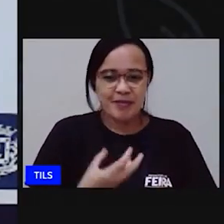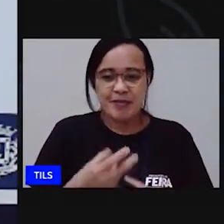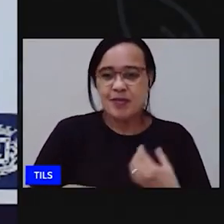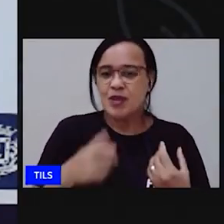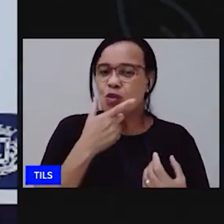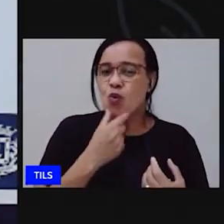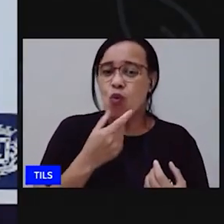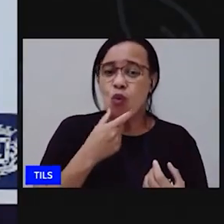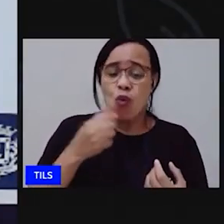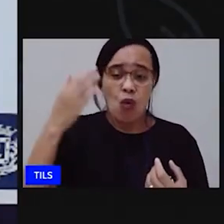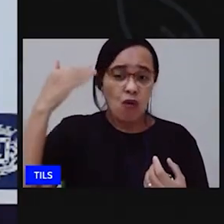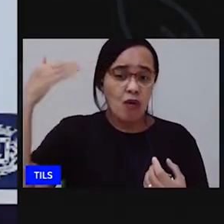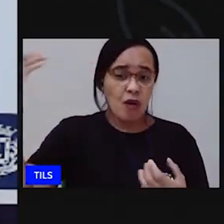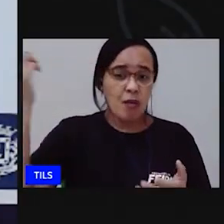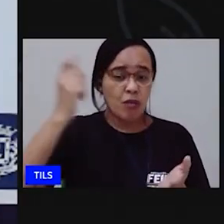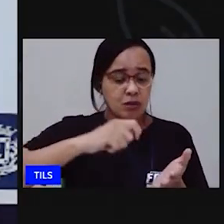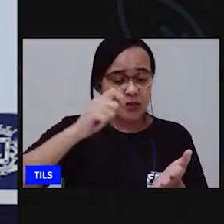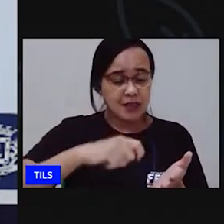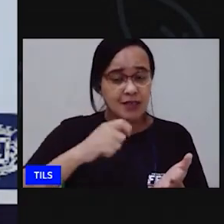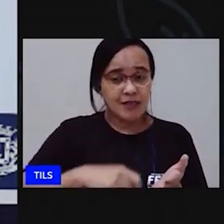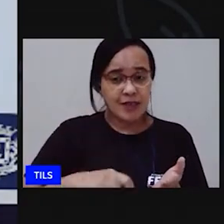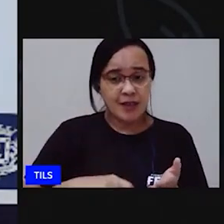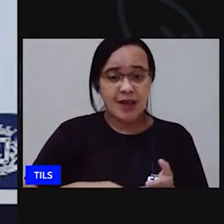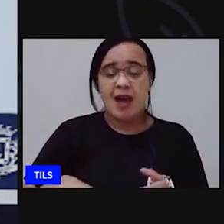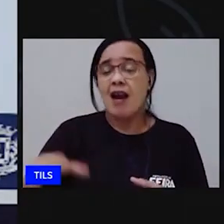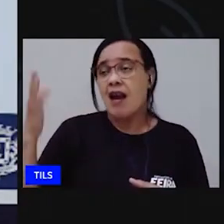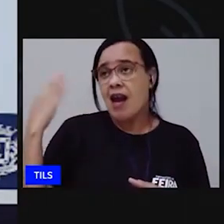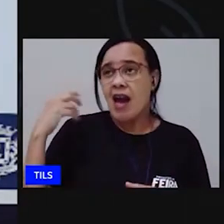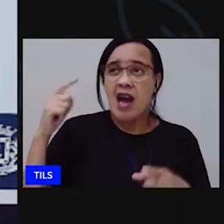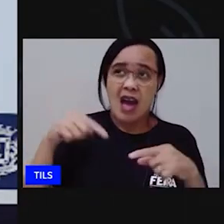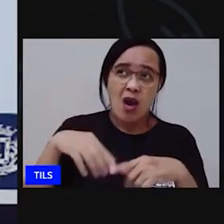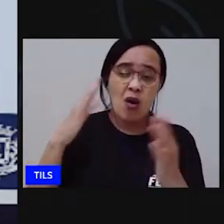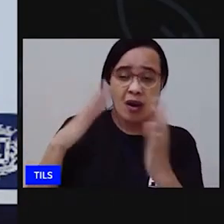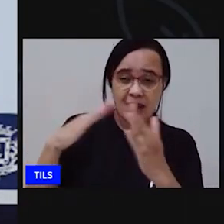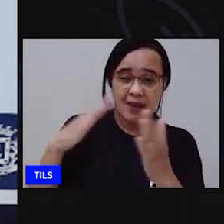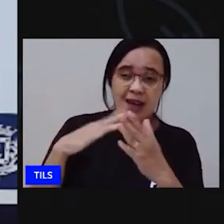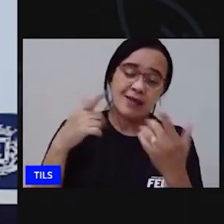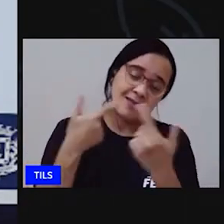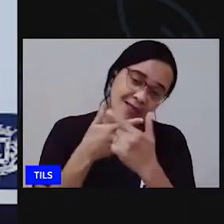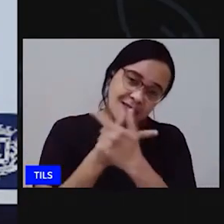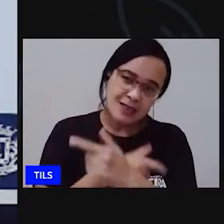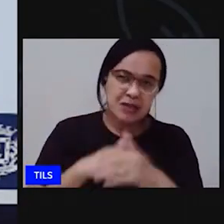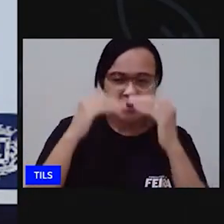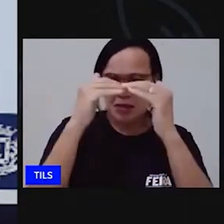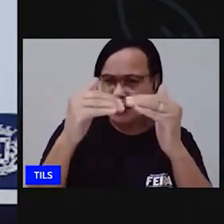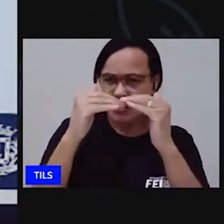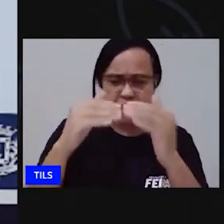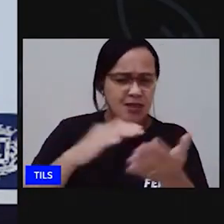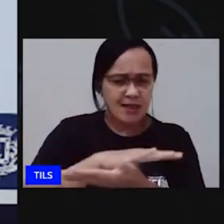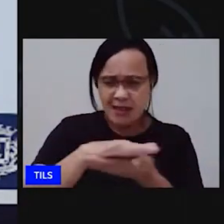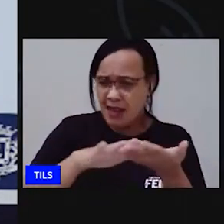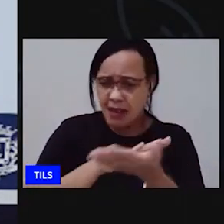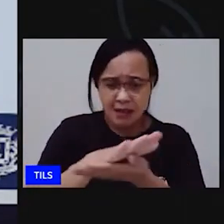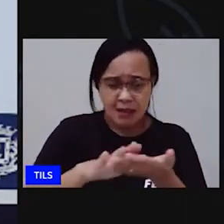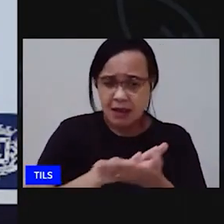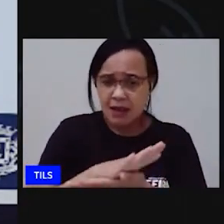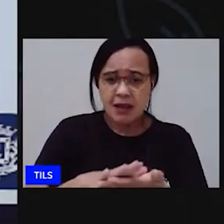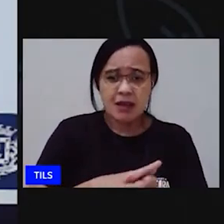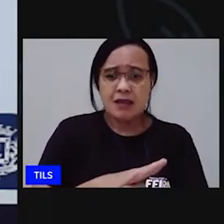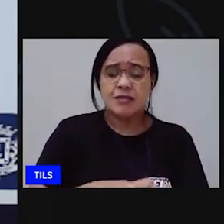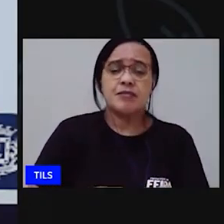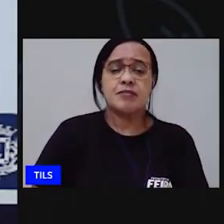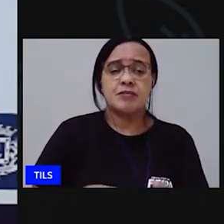Vinícius de Moraes, que dizia assim, Era uma casa muito engraçada, não tinha teto, não tinha nada.